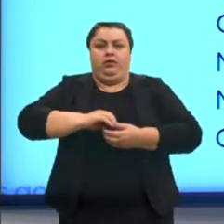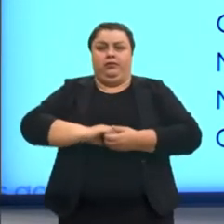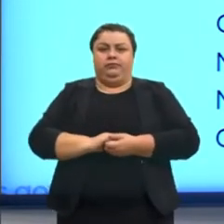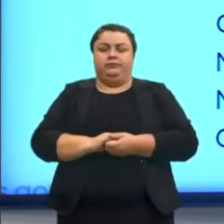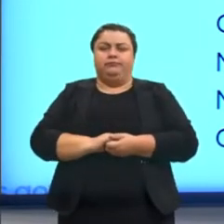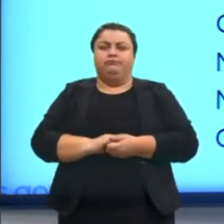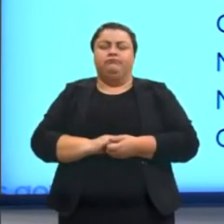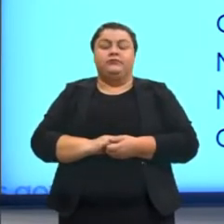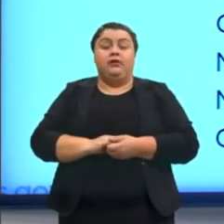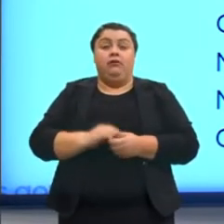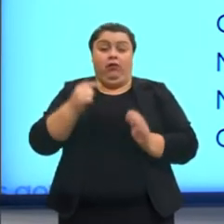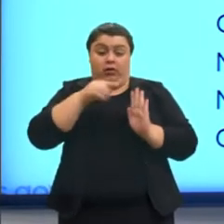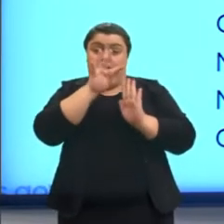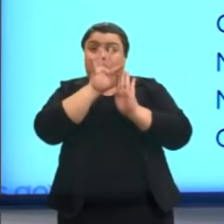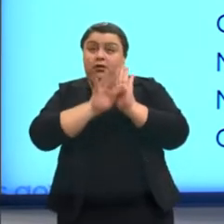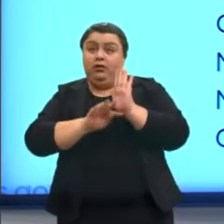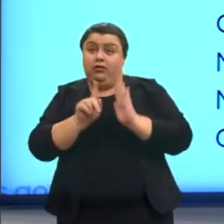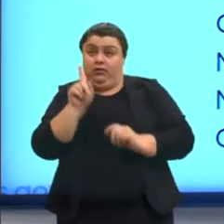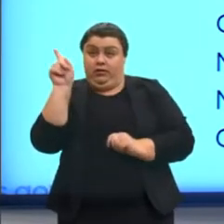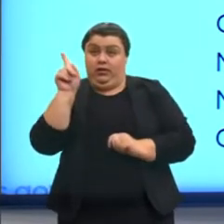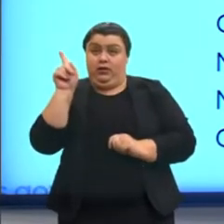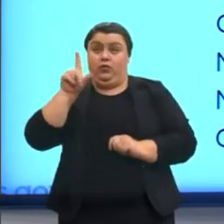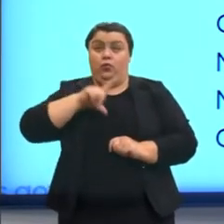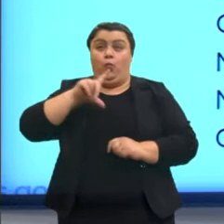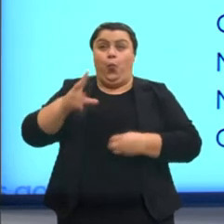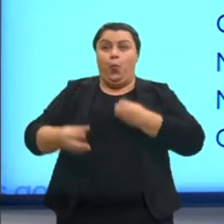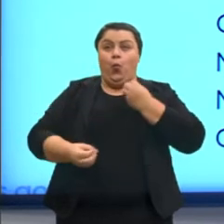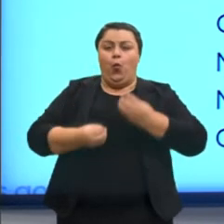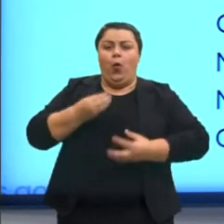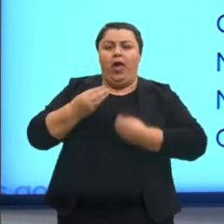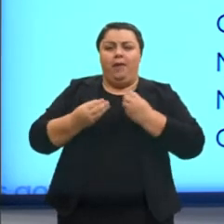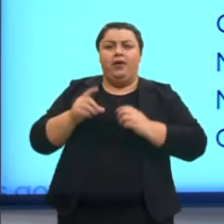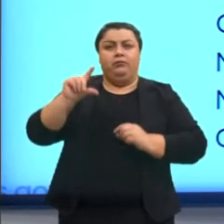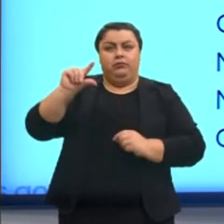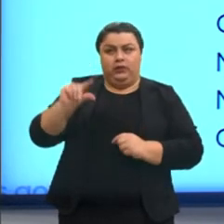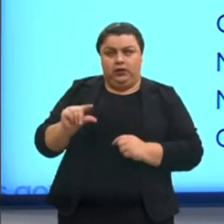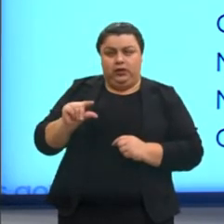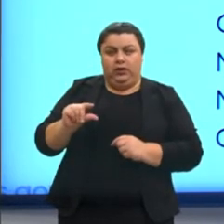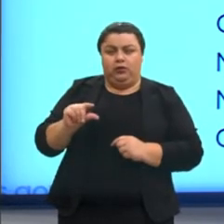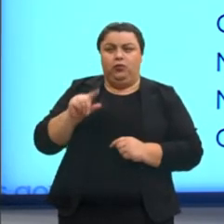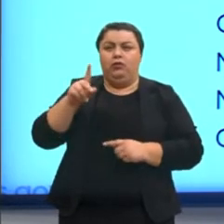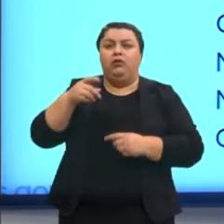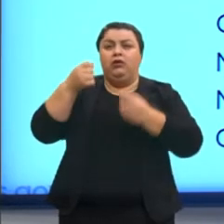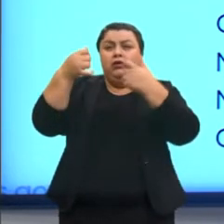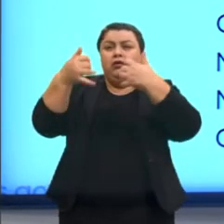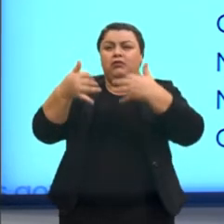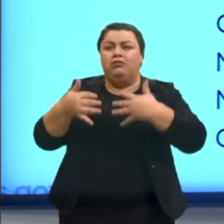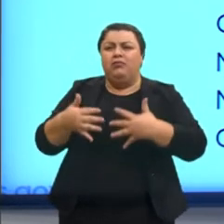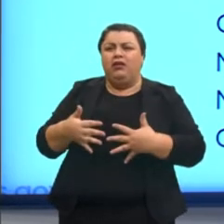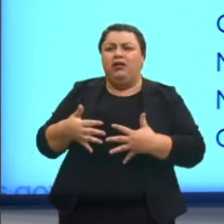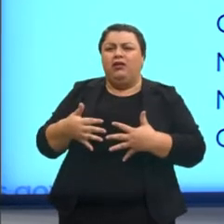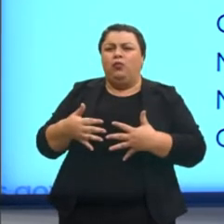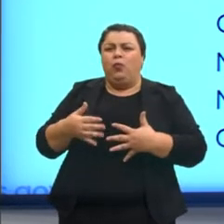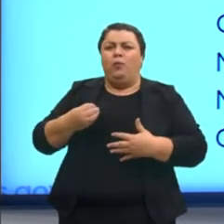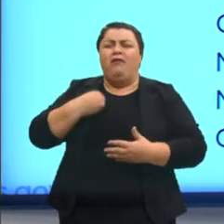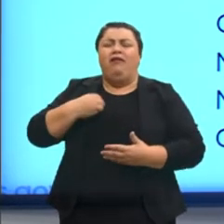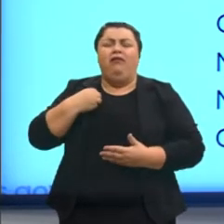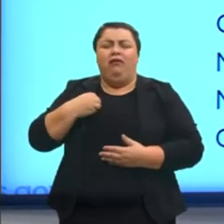Então, aqui a gente tem um poema pequeno, que fala sobre uma realidade